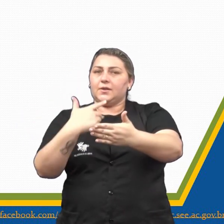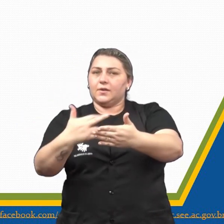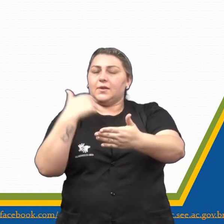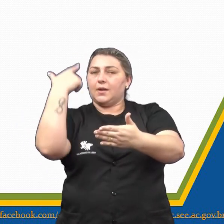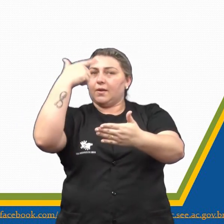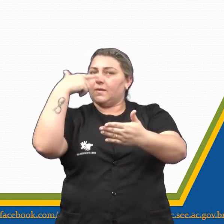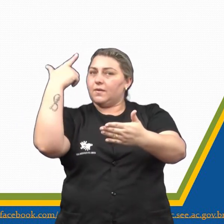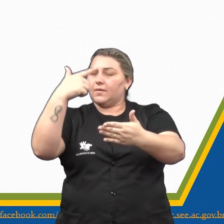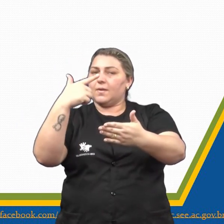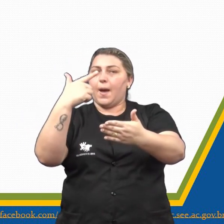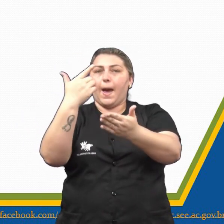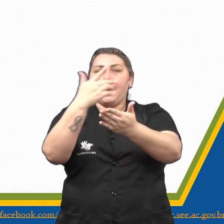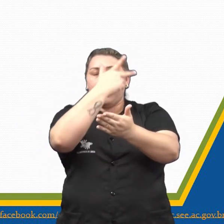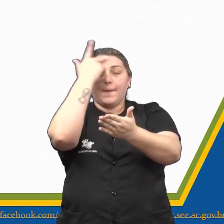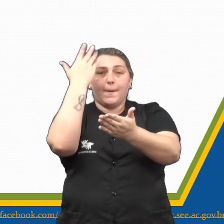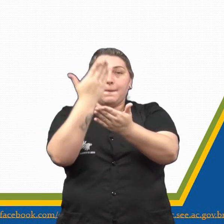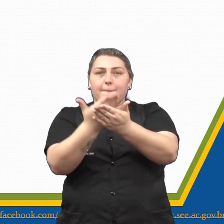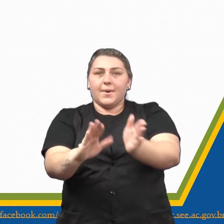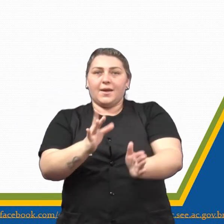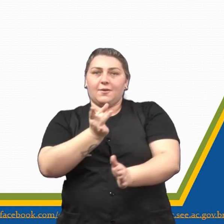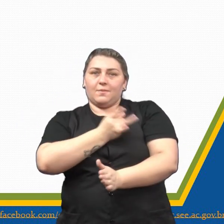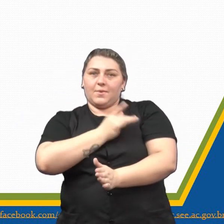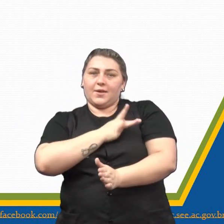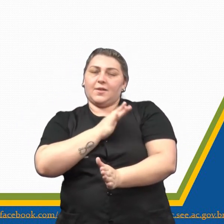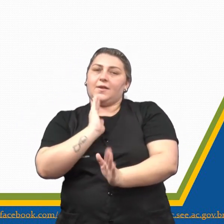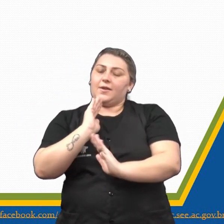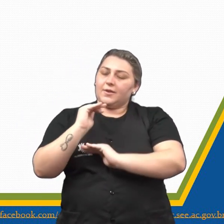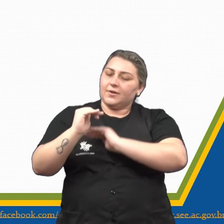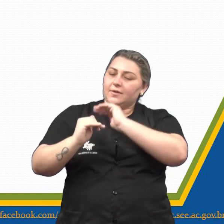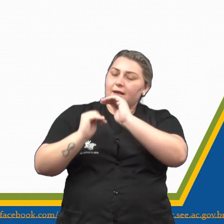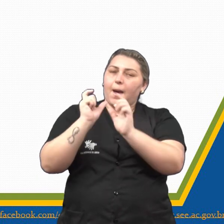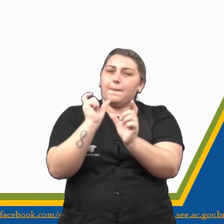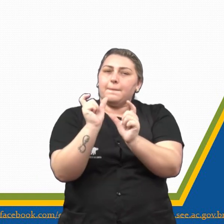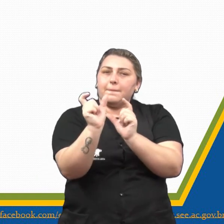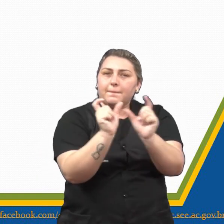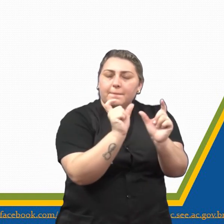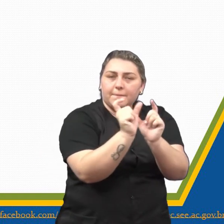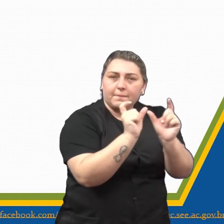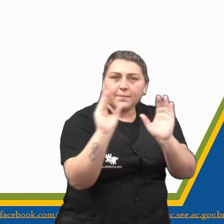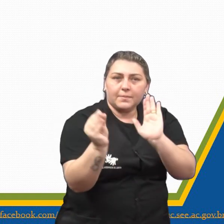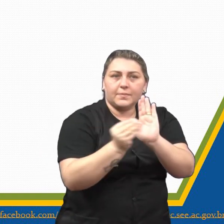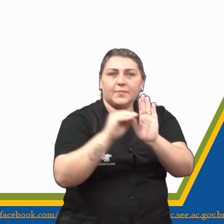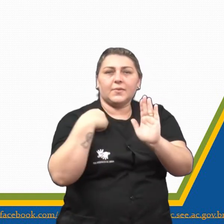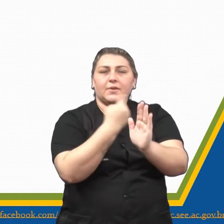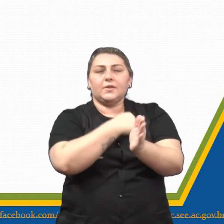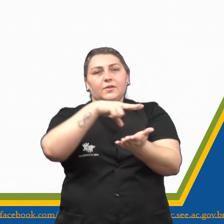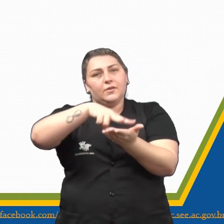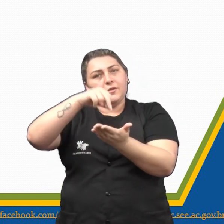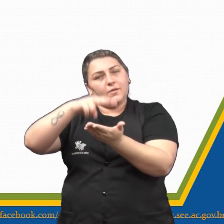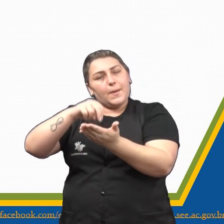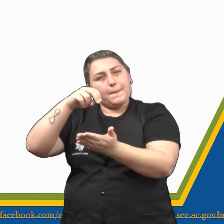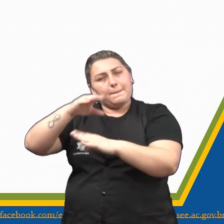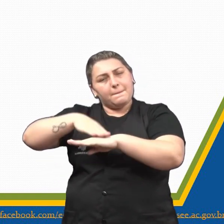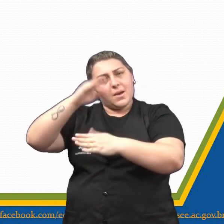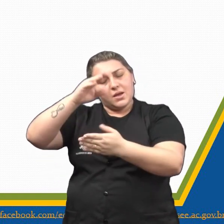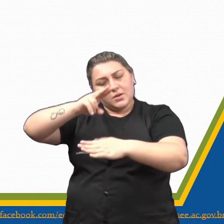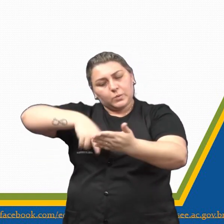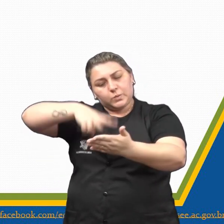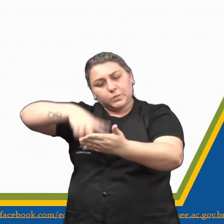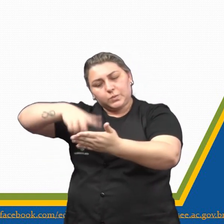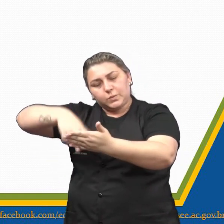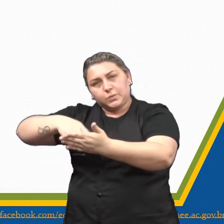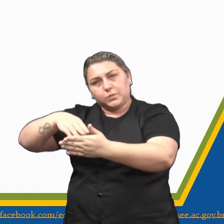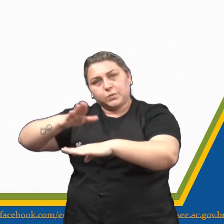um bicho papão, certo? Aos poucos, várias palavras serão adicionadas ao nosso vocabulário, né? Quanto mais eu leio, mais